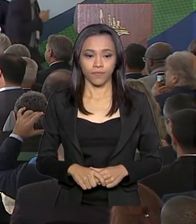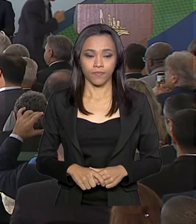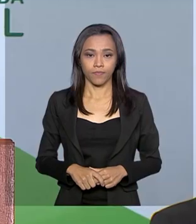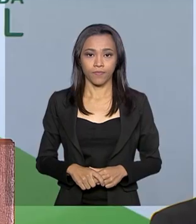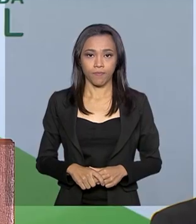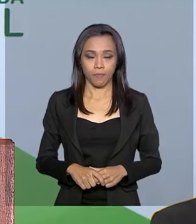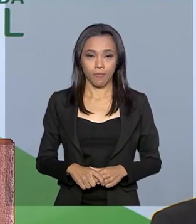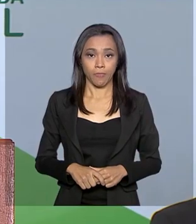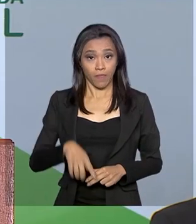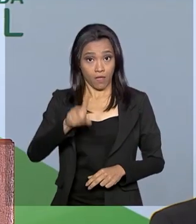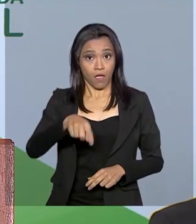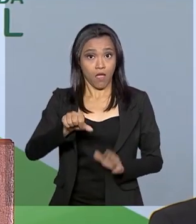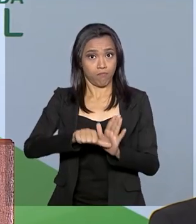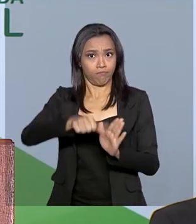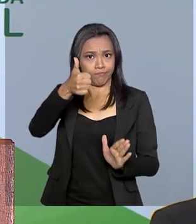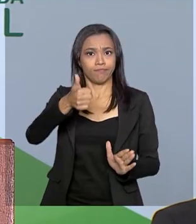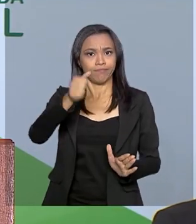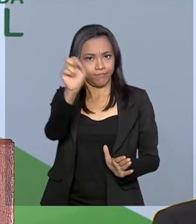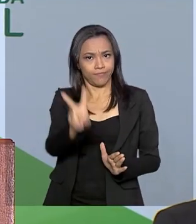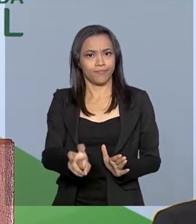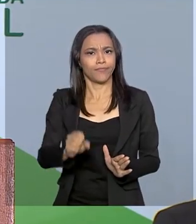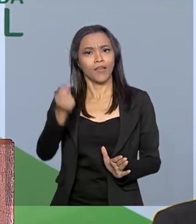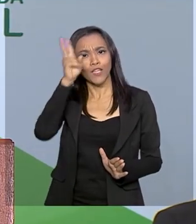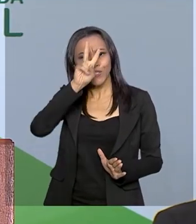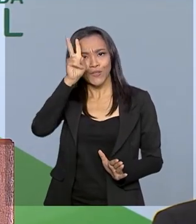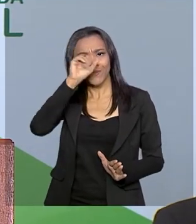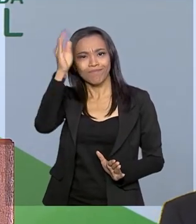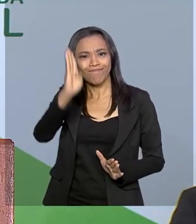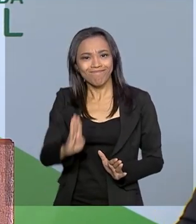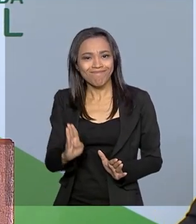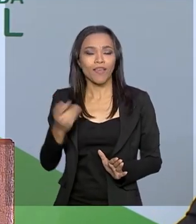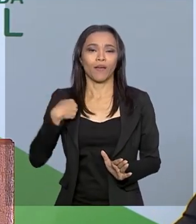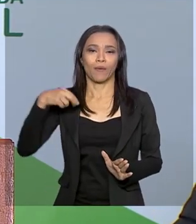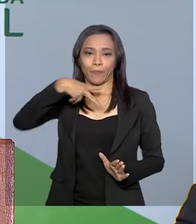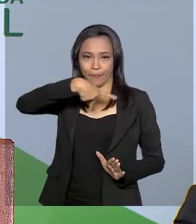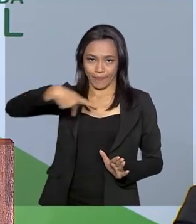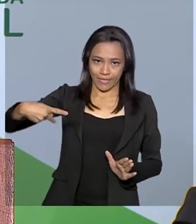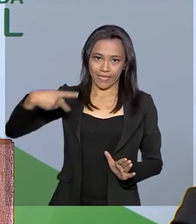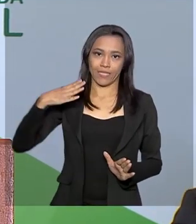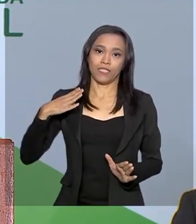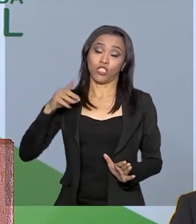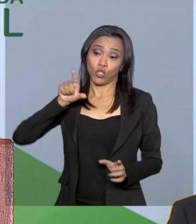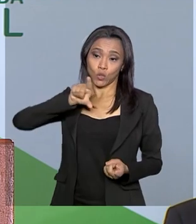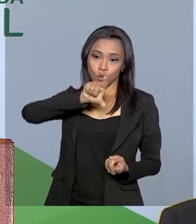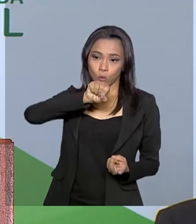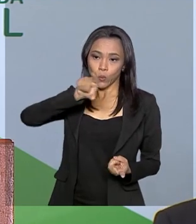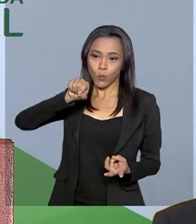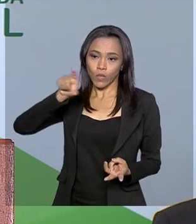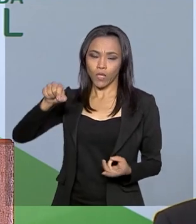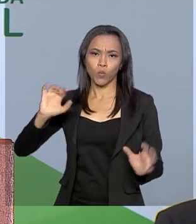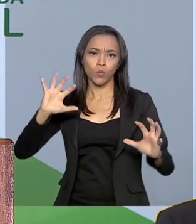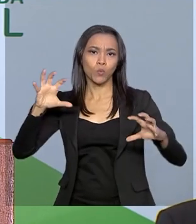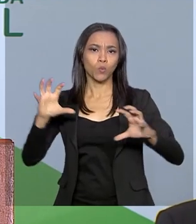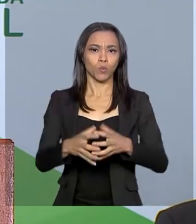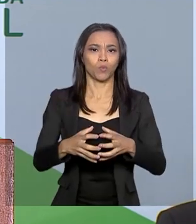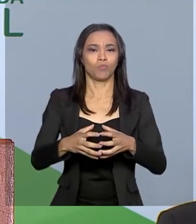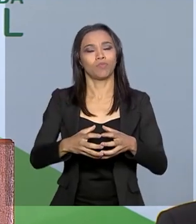Pela primeira vez na história do Brasil, um presidente escolheu uma equipe de ministros técnicos.